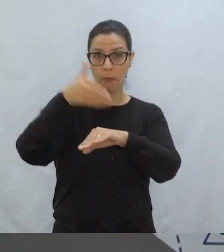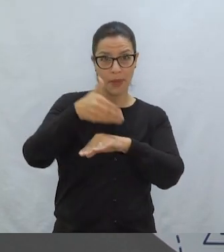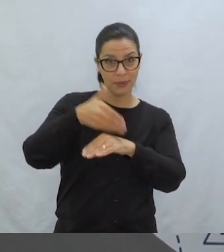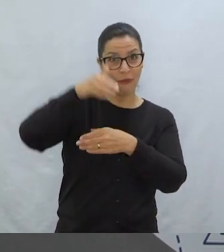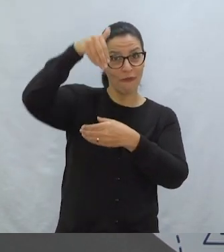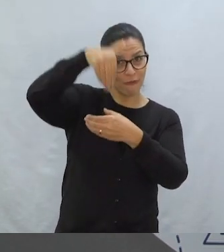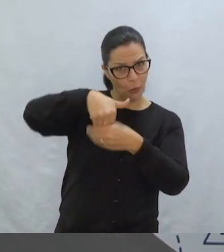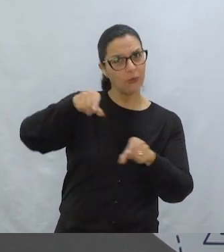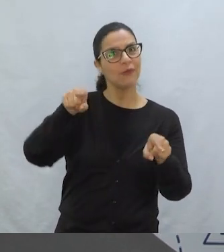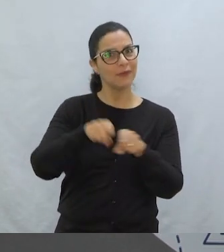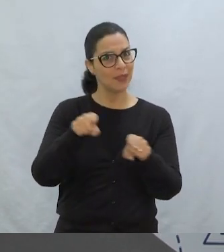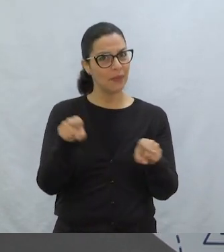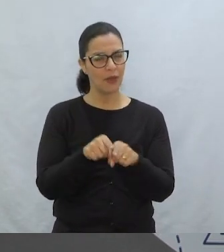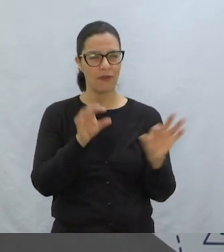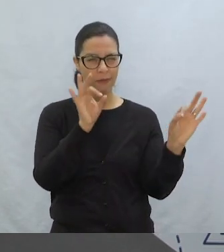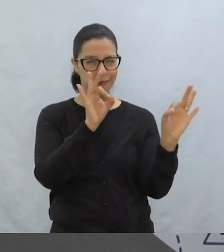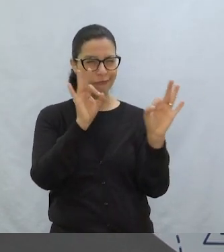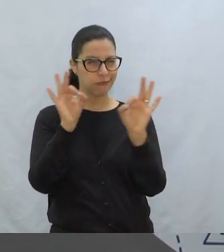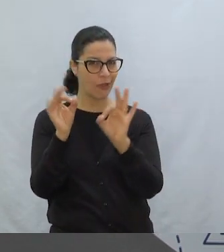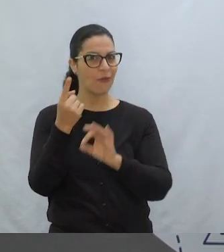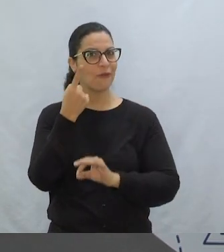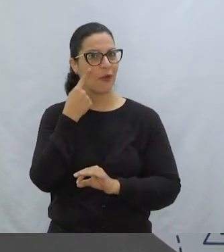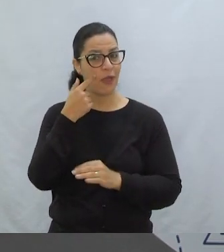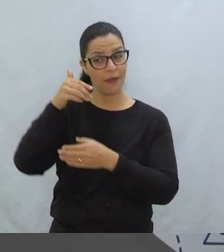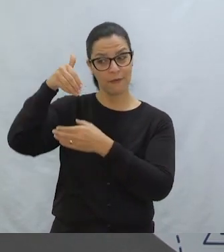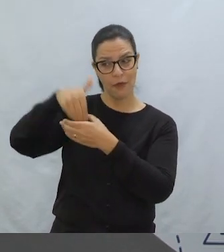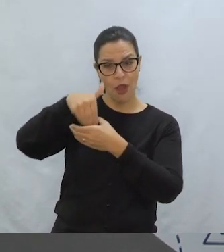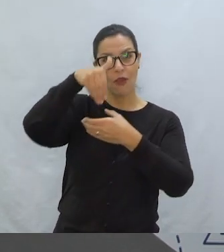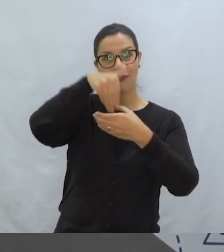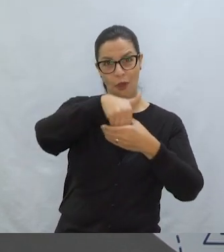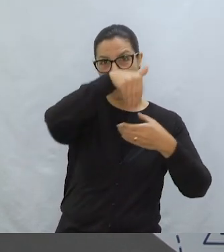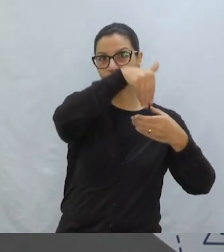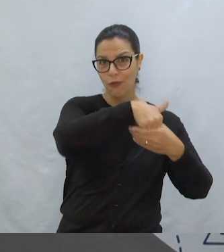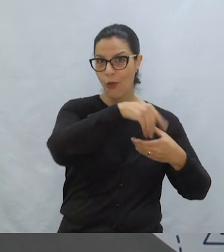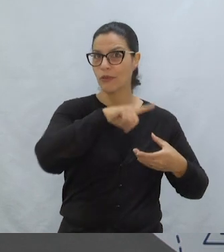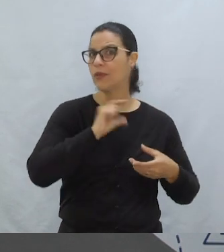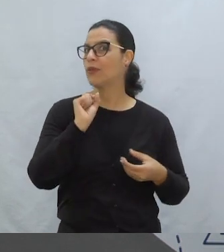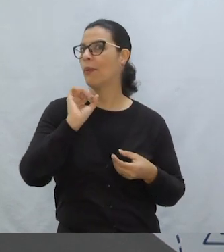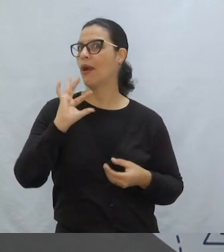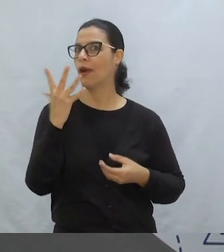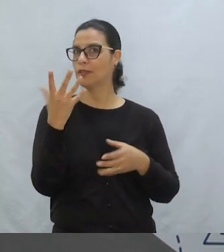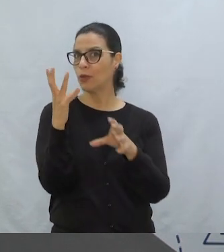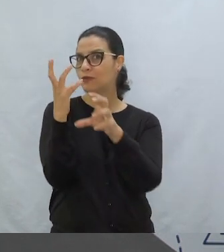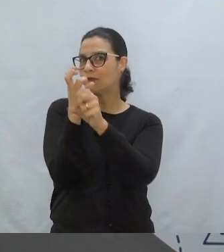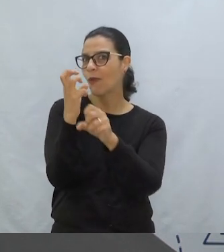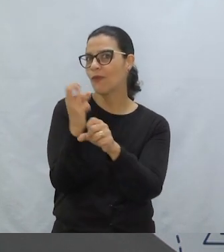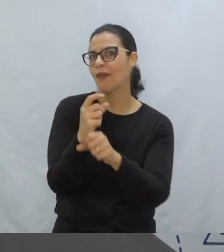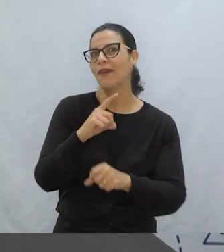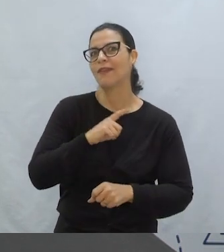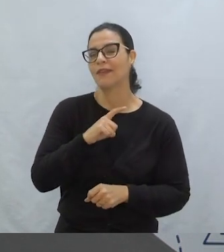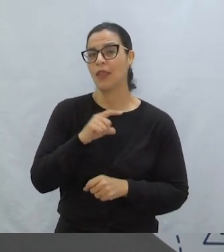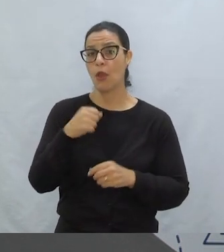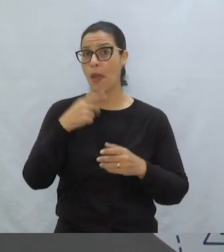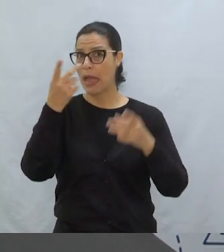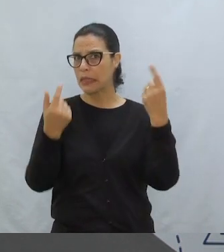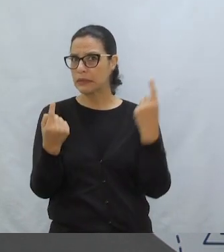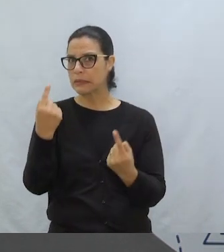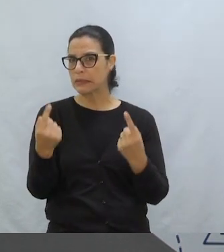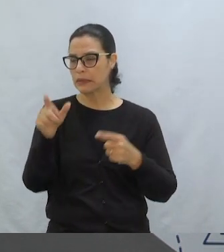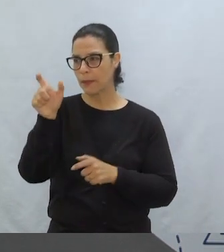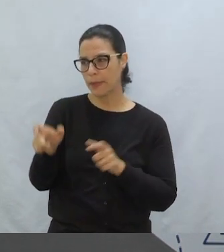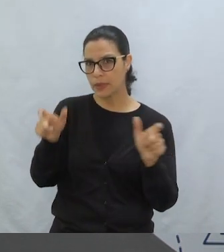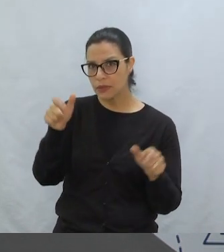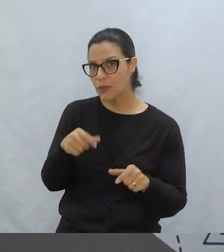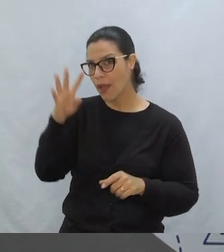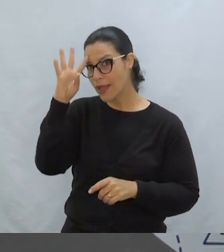participou sim. Então, a gente vai dar uma olhadinha nos votos aqui, em como é que foram esses eleitores,